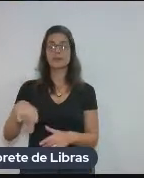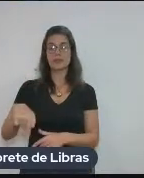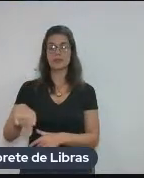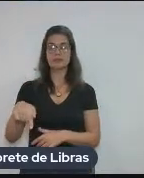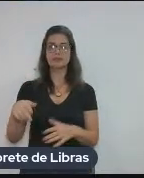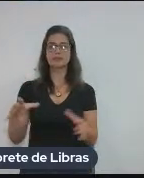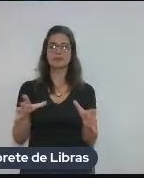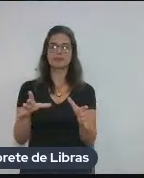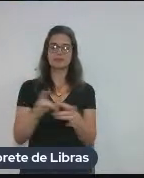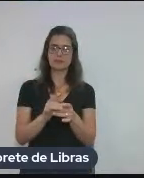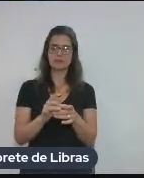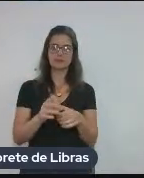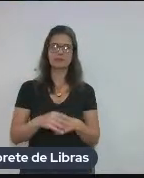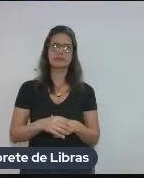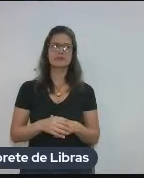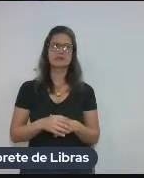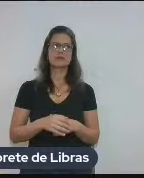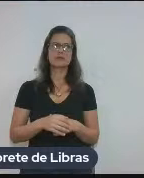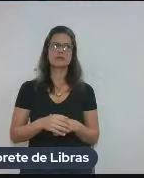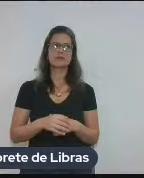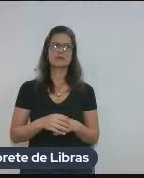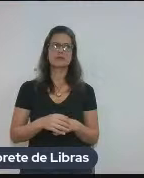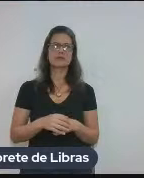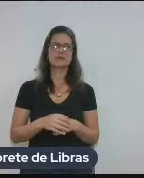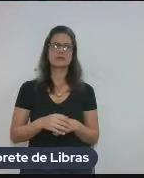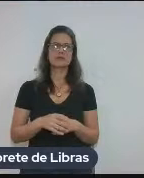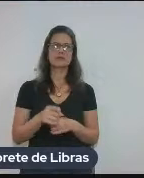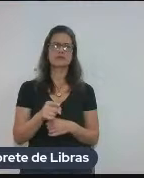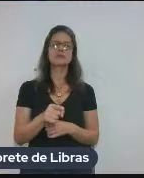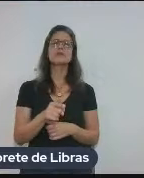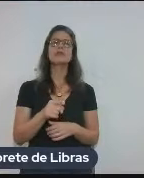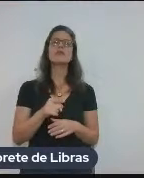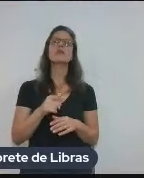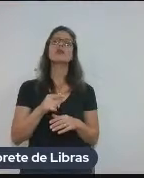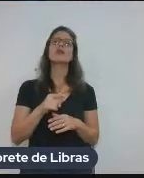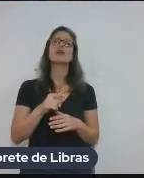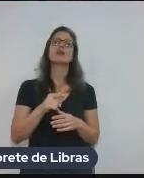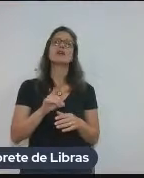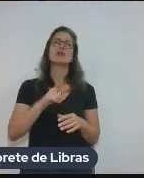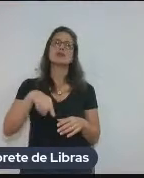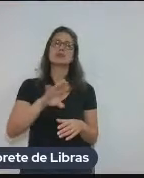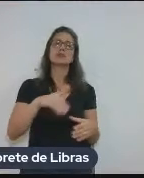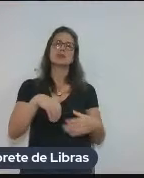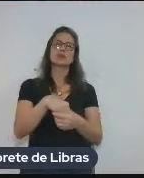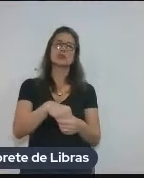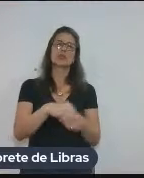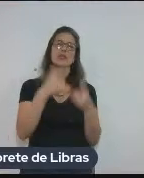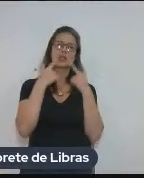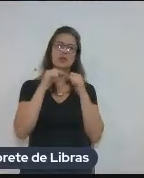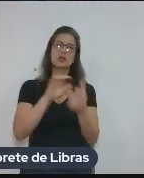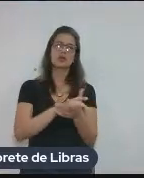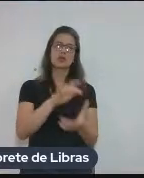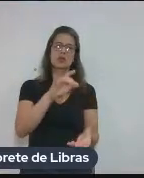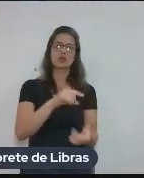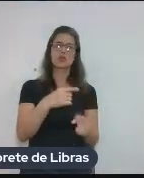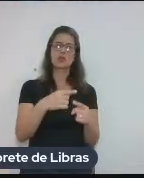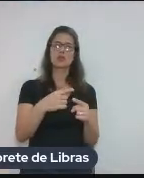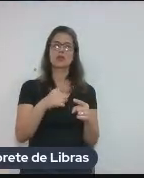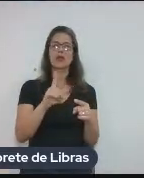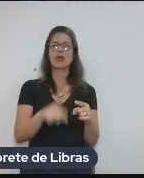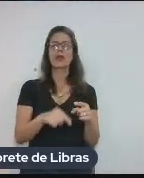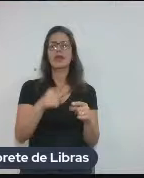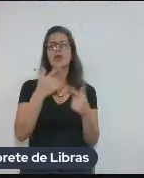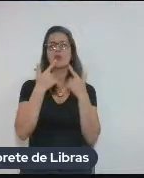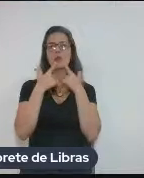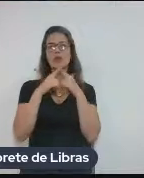Bom, em termos de abordagem teórica, a gente está dentro da linguística de corpus, né? Que vê a língua como um sistema probabilístico.